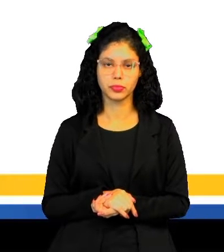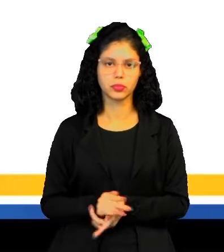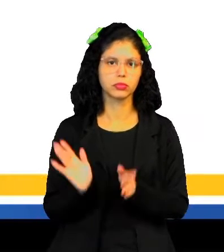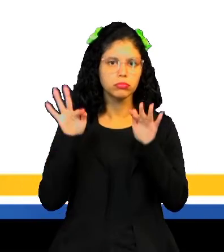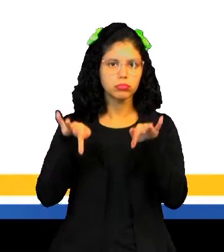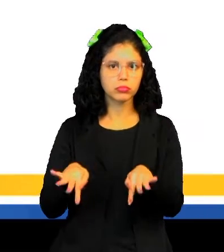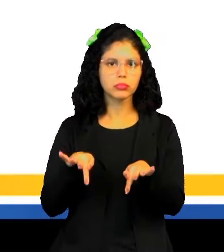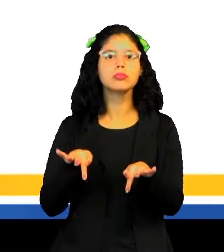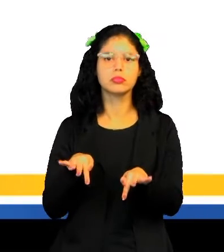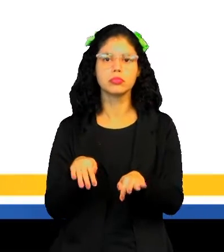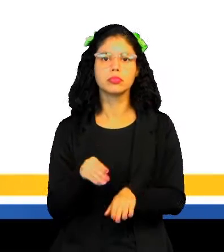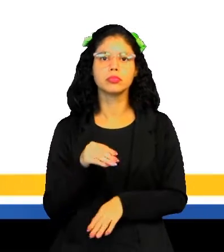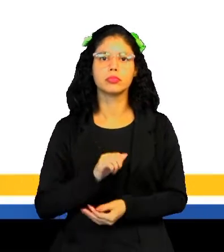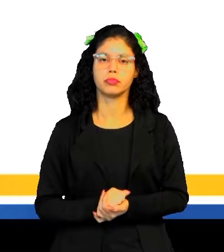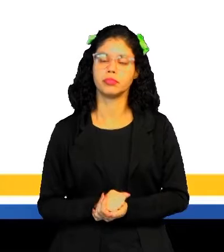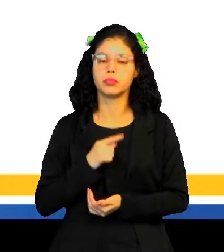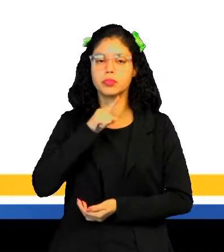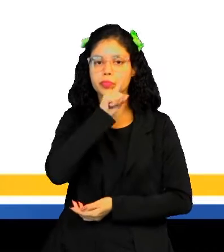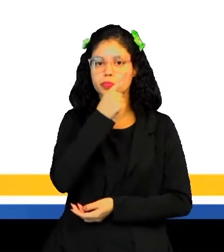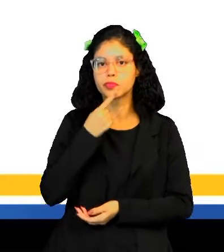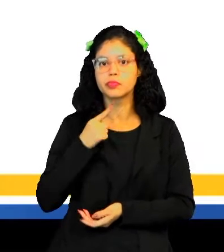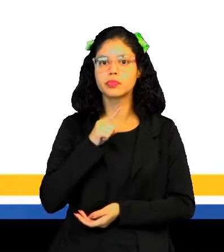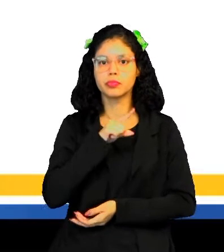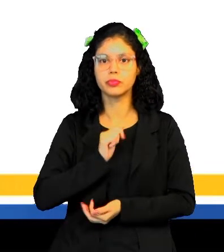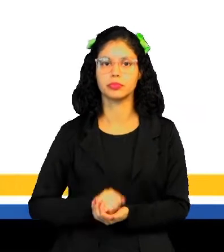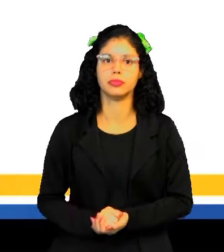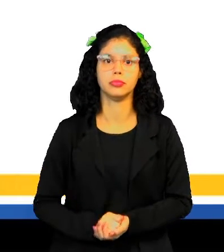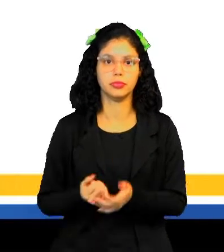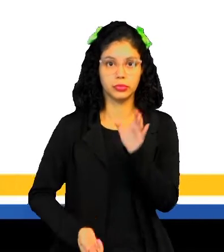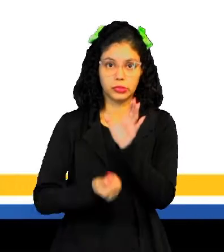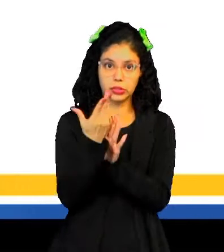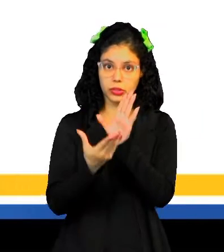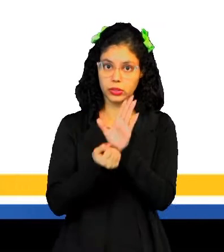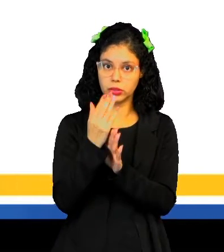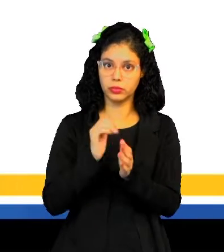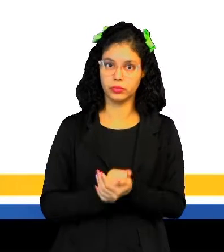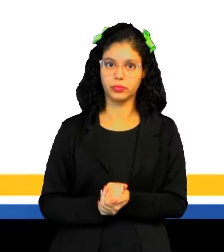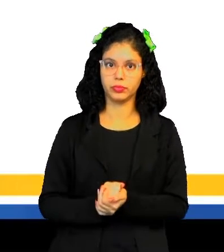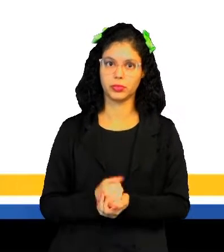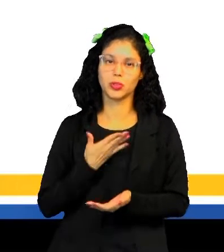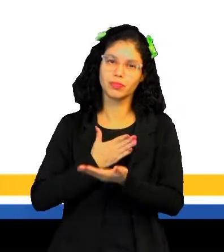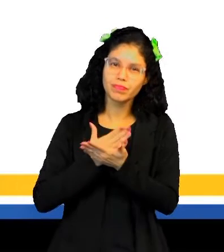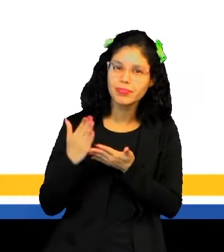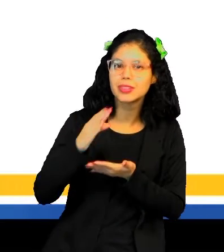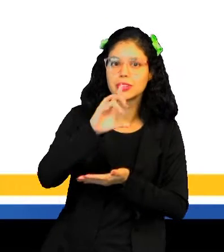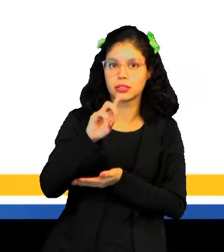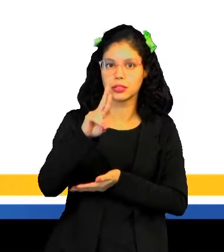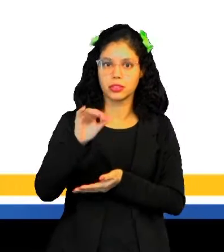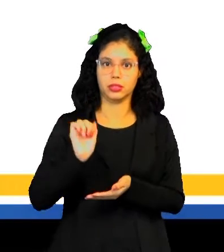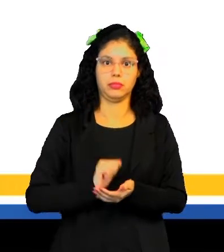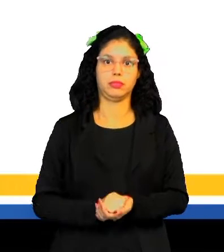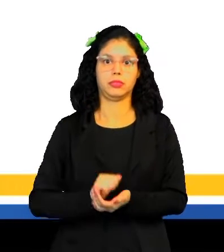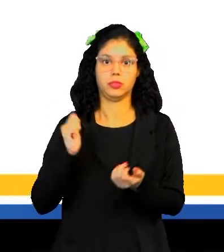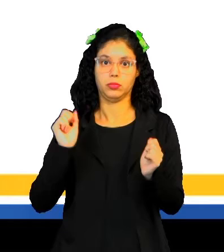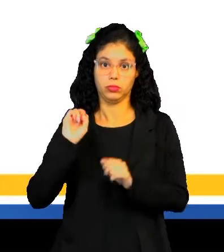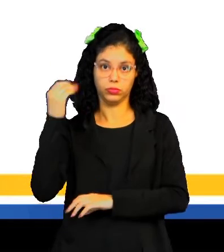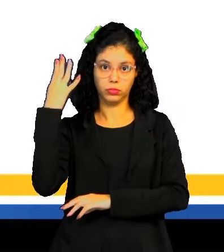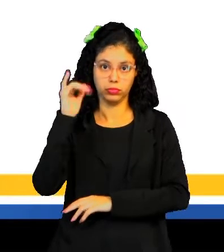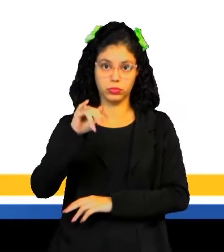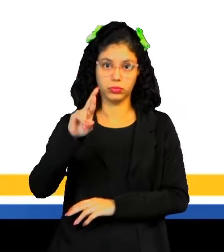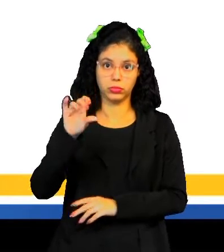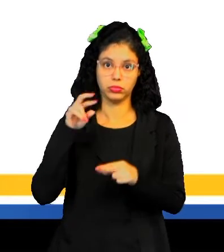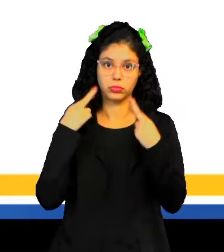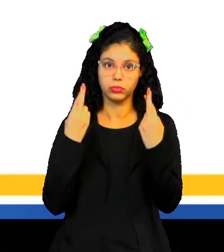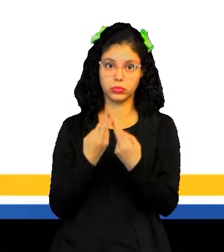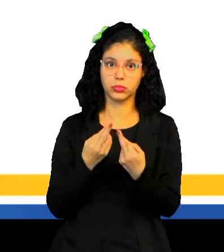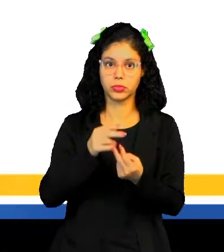O fim do ciclo açucareiro, né? Essa produção, esse ciclo, entra em crise graças à União Ibérica, né? Que